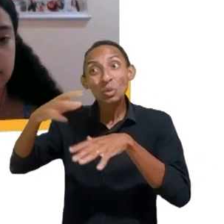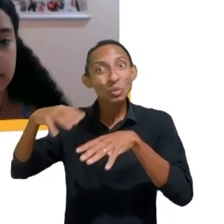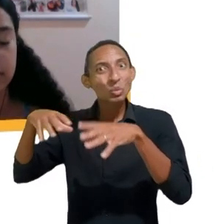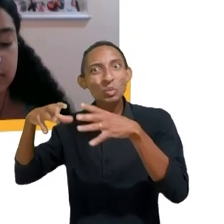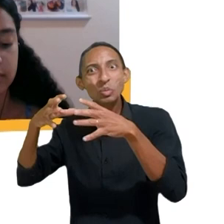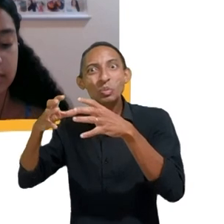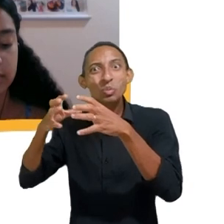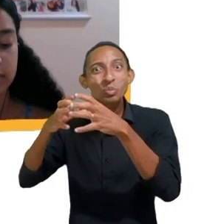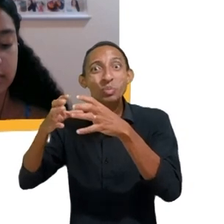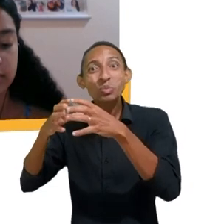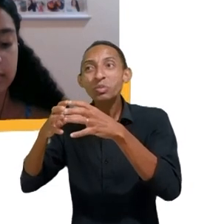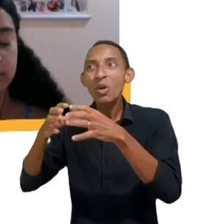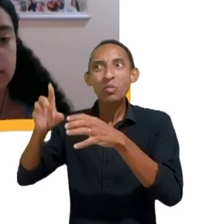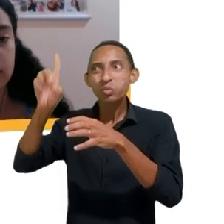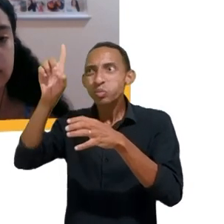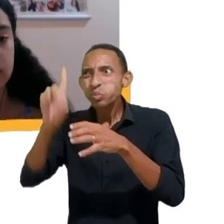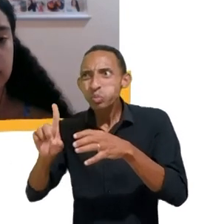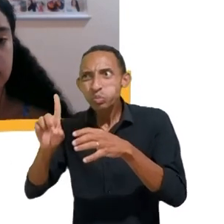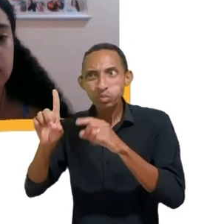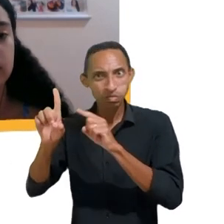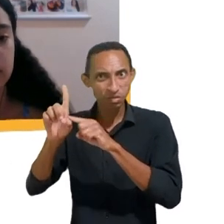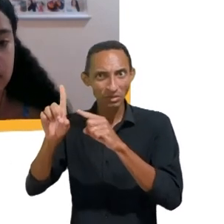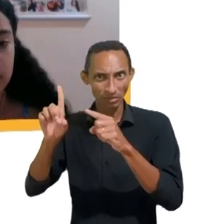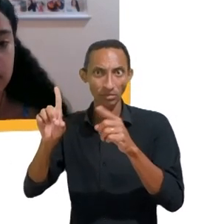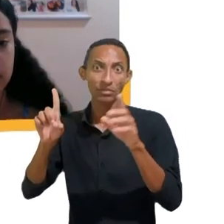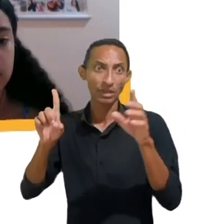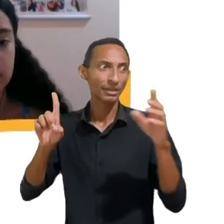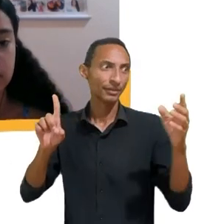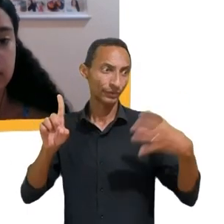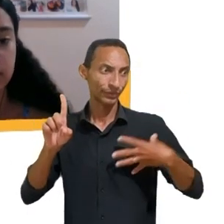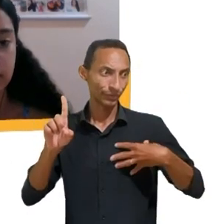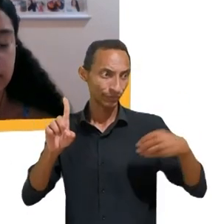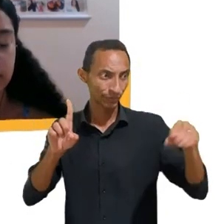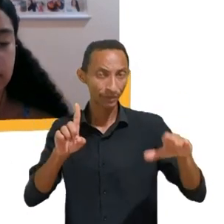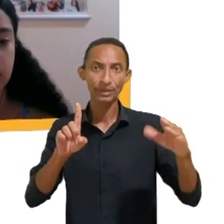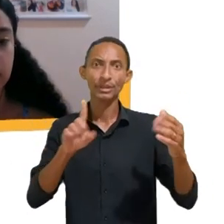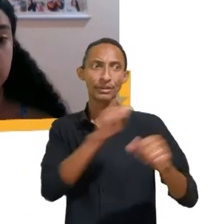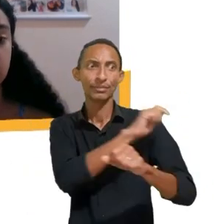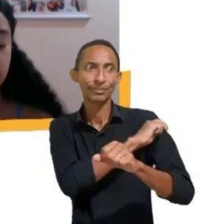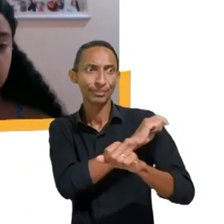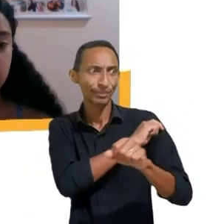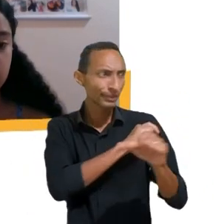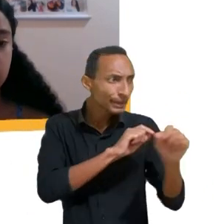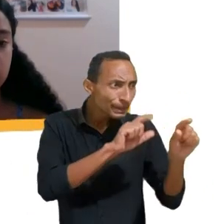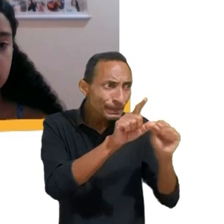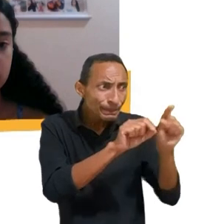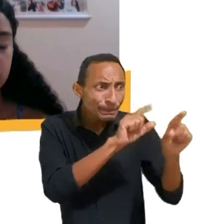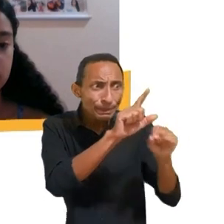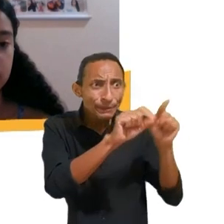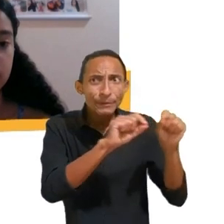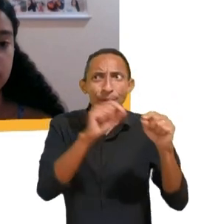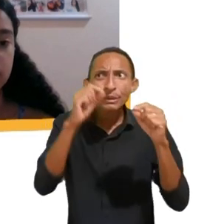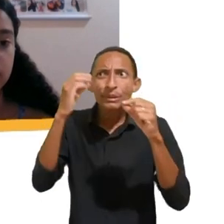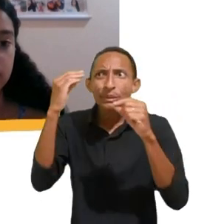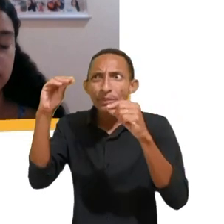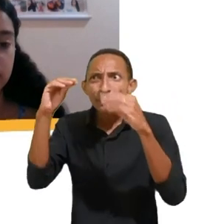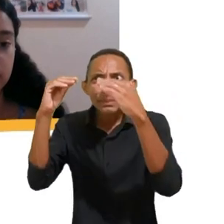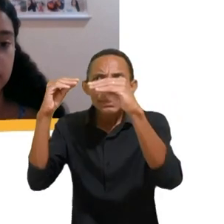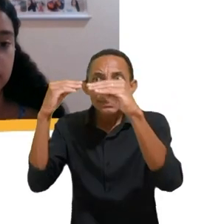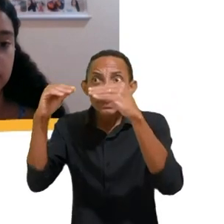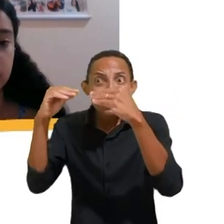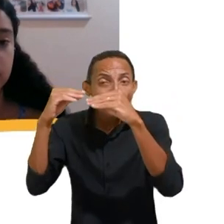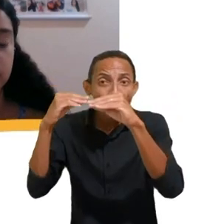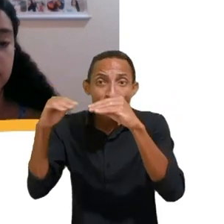nossos dados os dados dos nossos filhos os dados dos nossos alunos os dados das crianças e adolescentes que nos cercam colocar aqueles dados